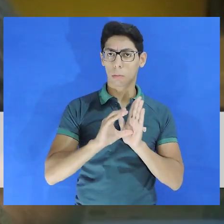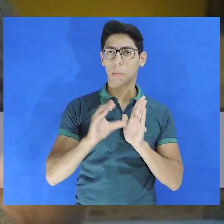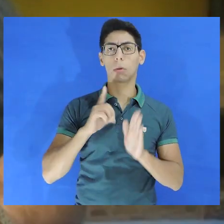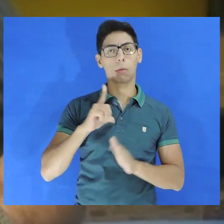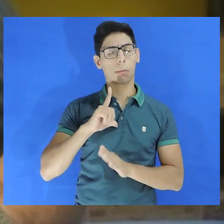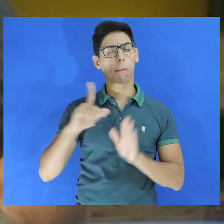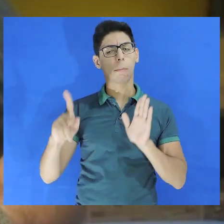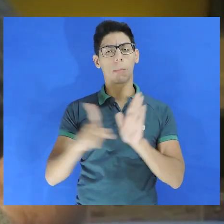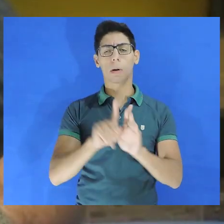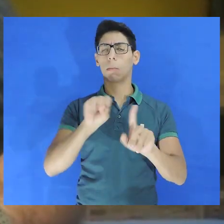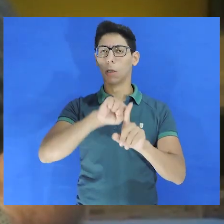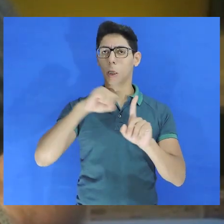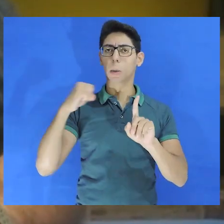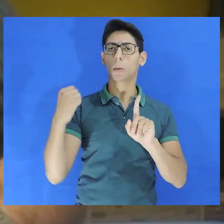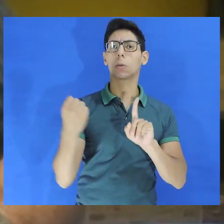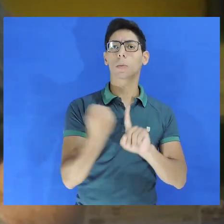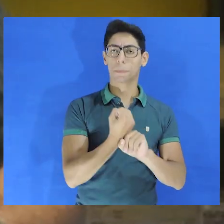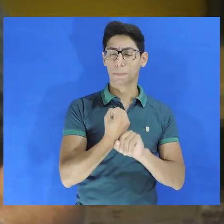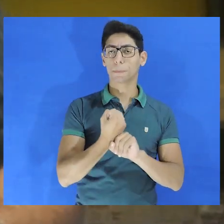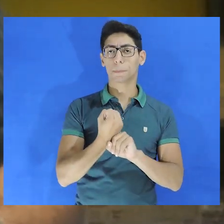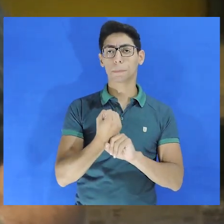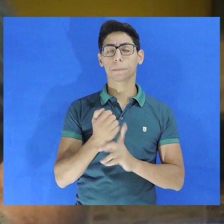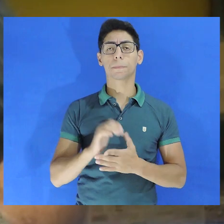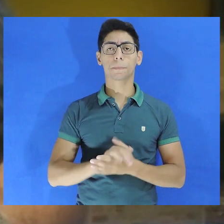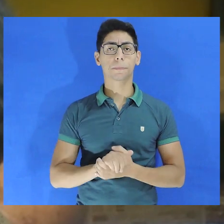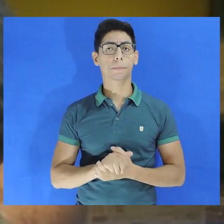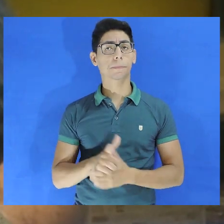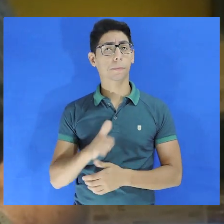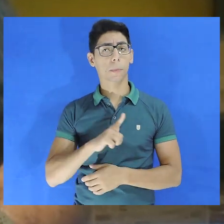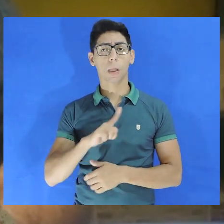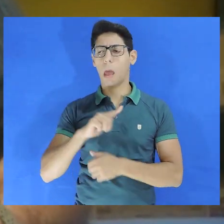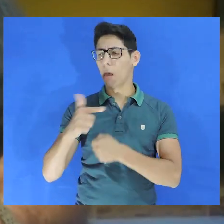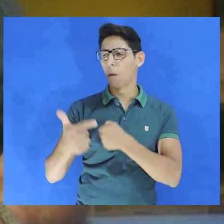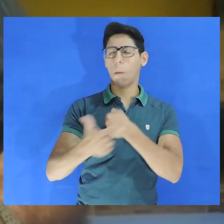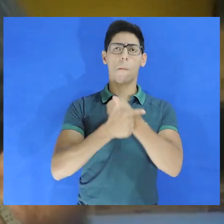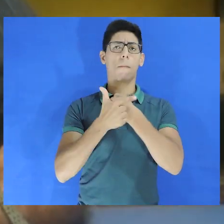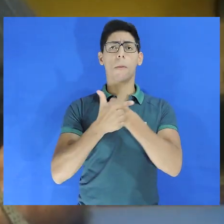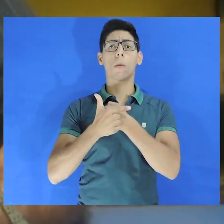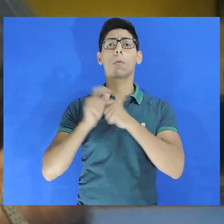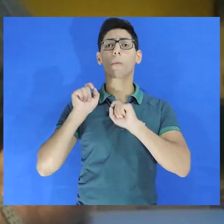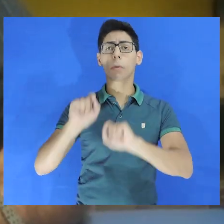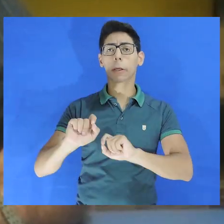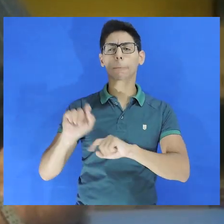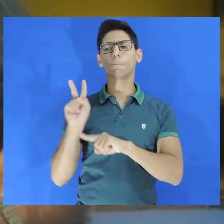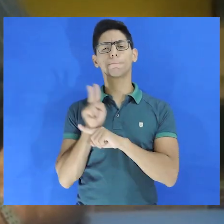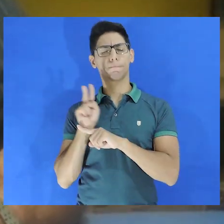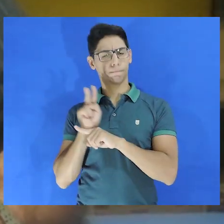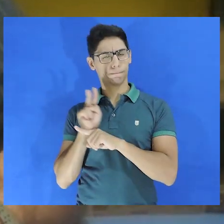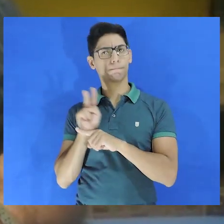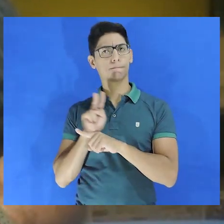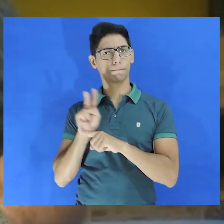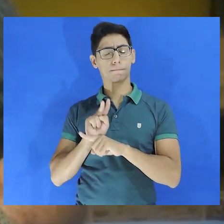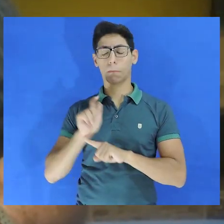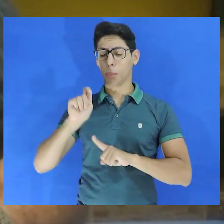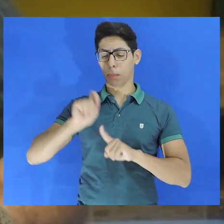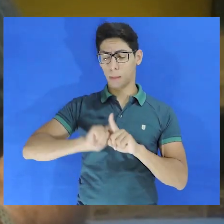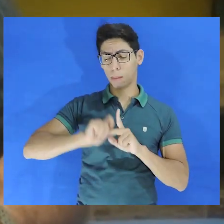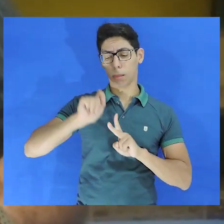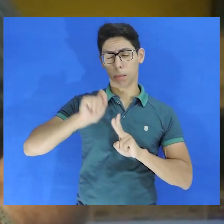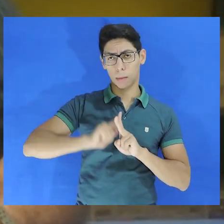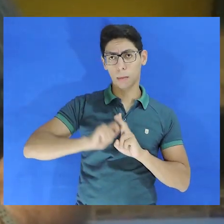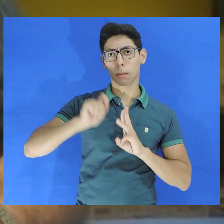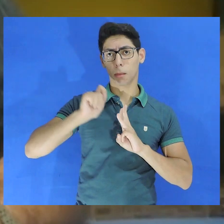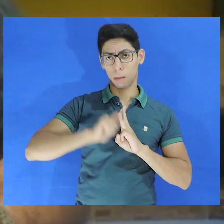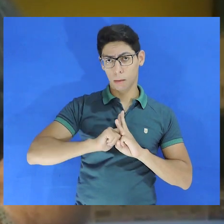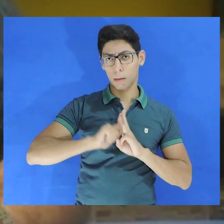Conselho da Comunidade, que é composto pela sociedade civil e ele tem um papel fiscalizador